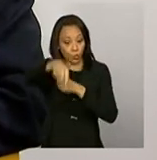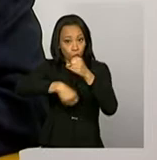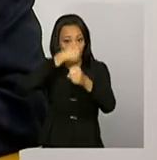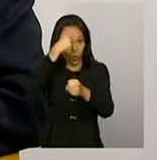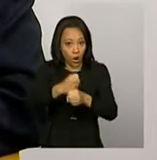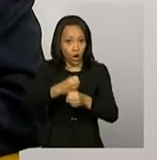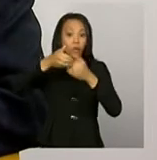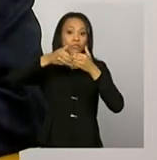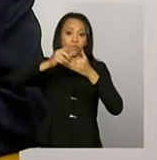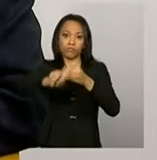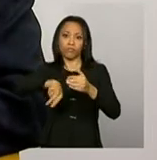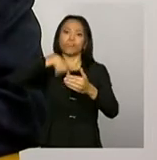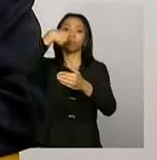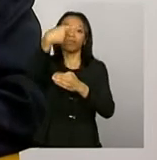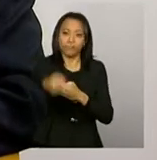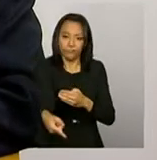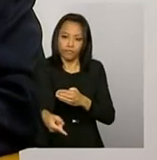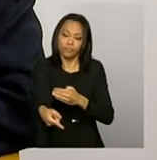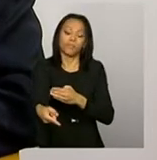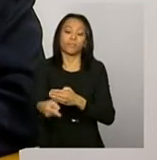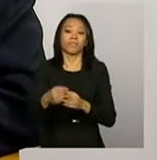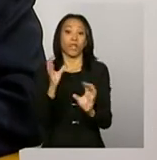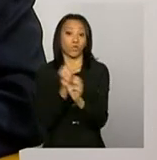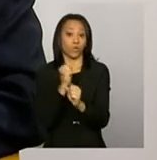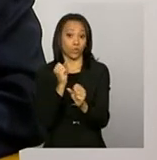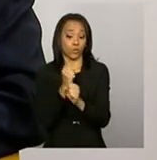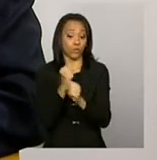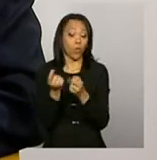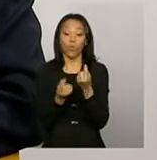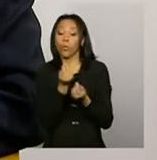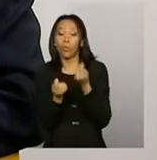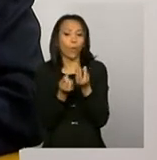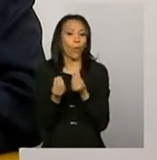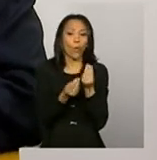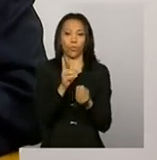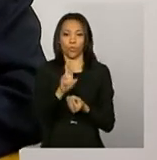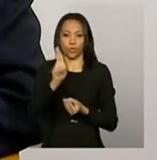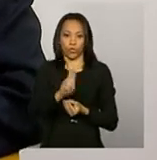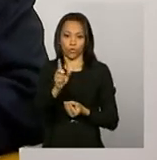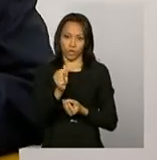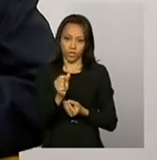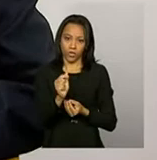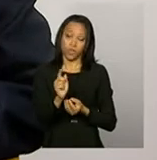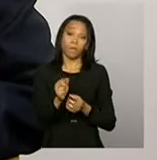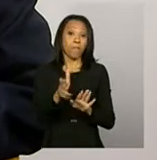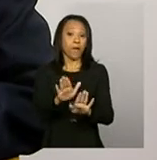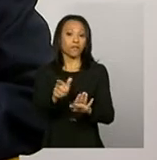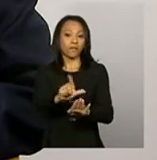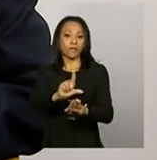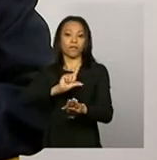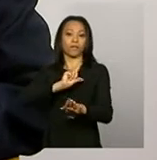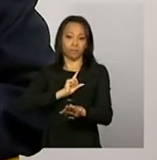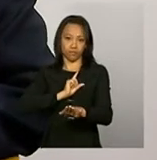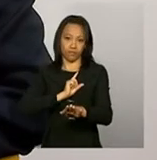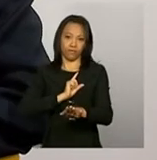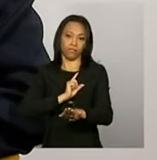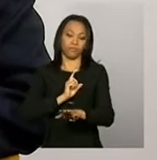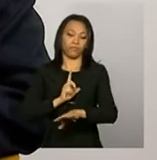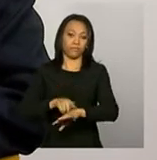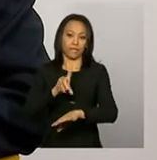subsequente ao da prestação de conta, quando o demonstrativo for disponibilizado antes dessa data.